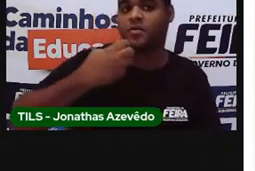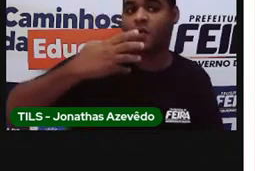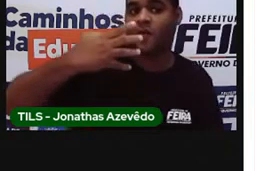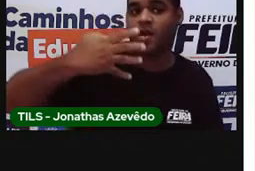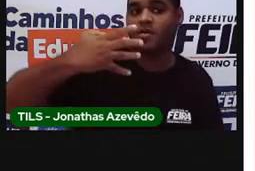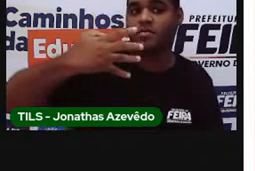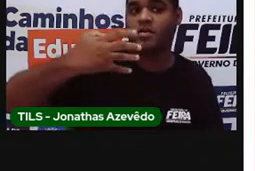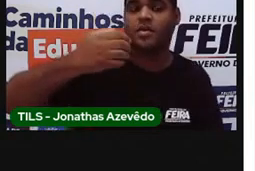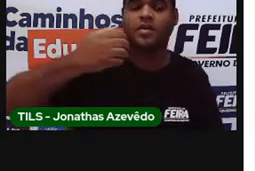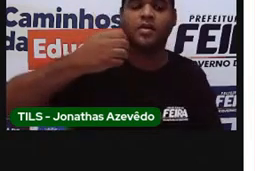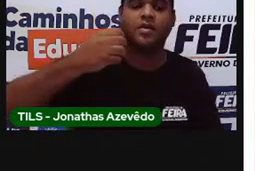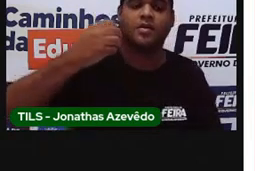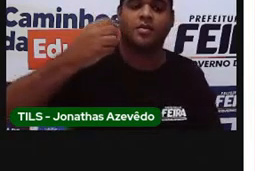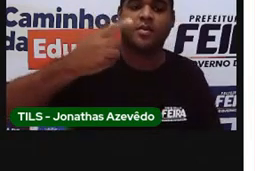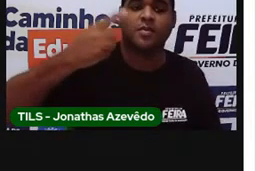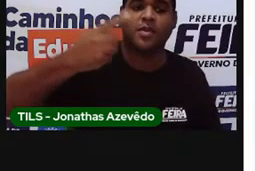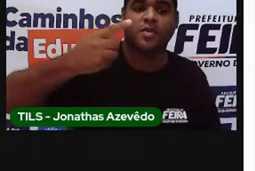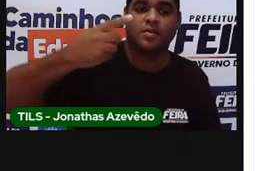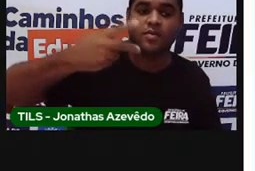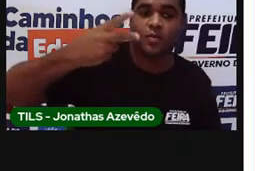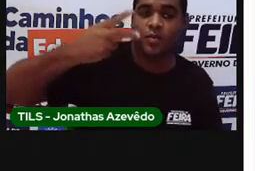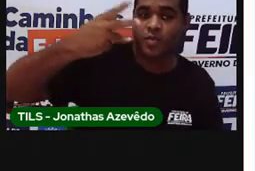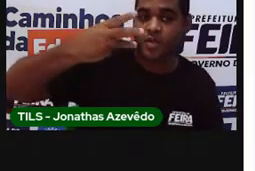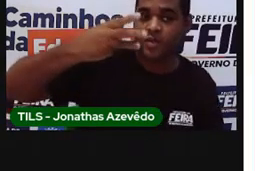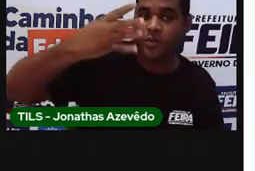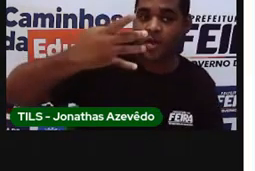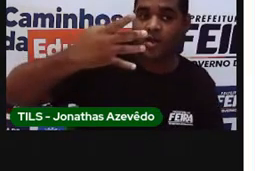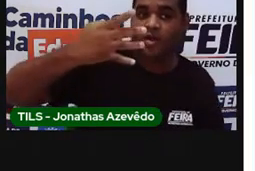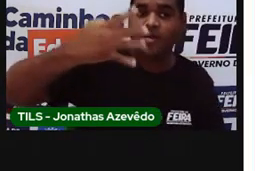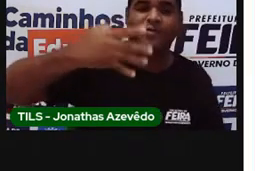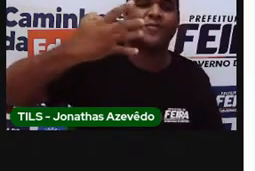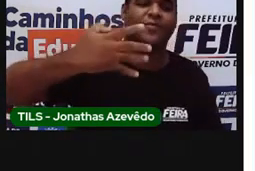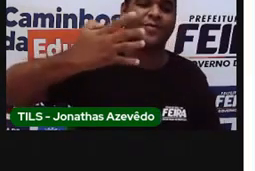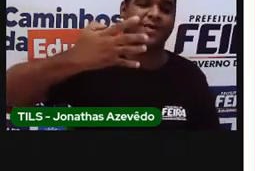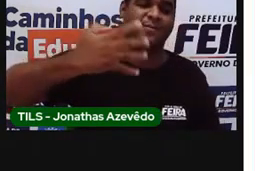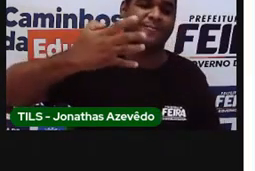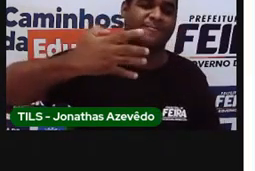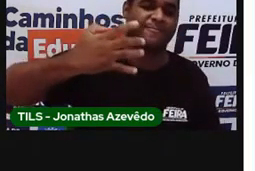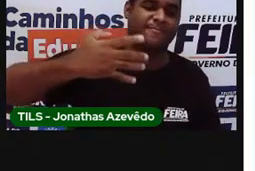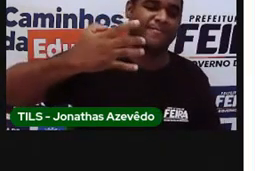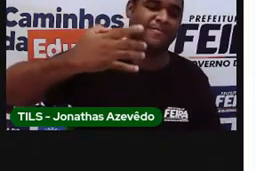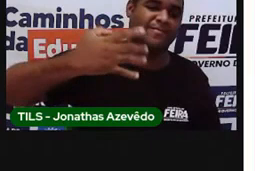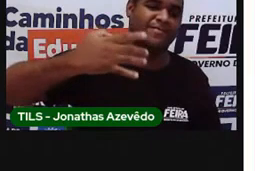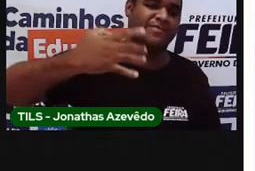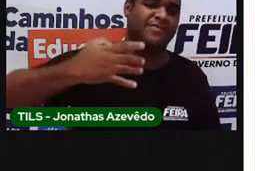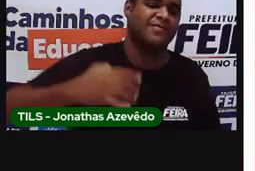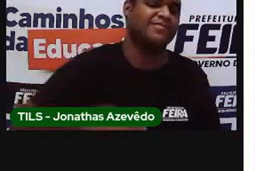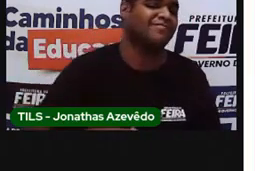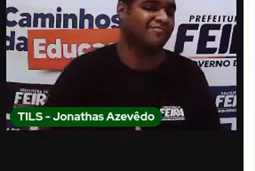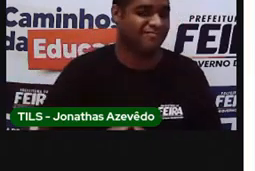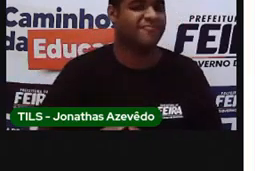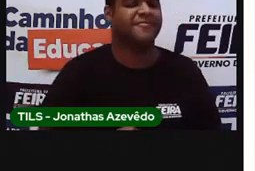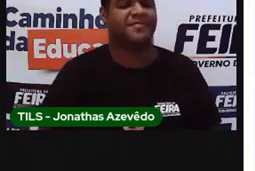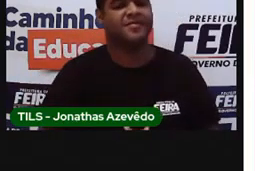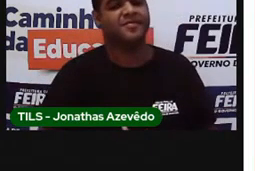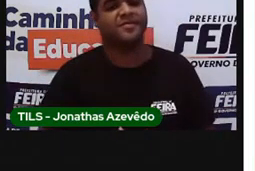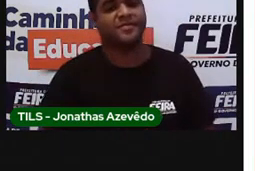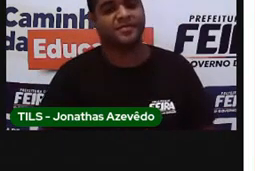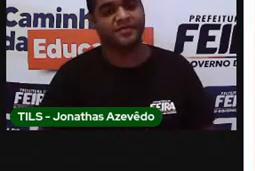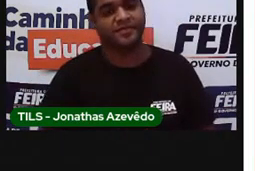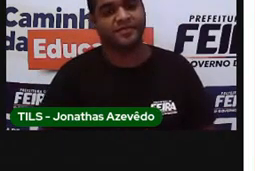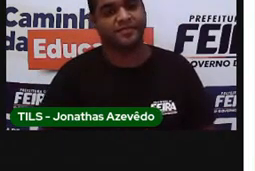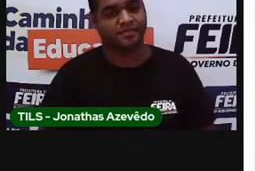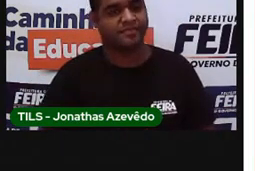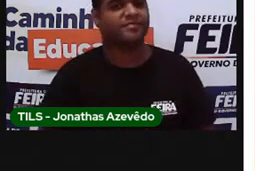Se é primeiro, segundo, terceiro, Enzo vai ser o quarto. Isso mesmo.